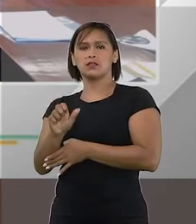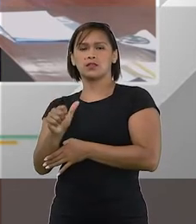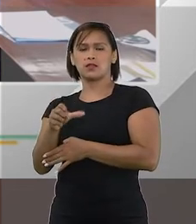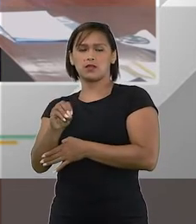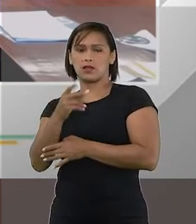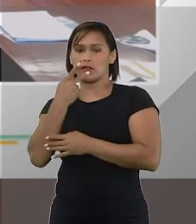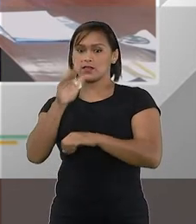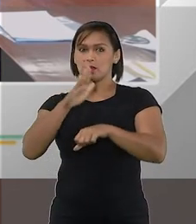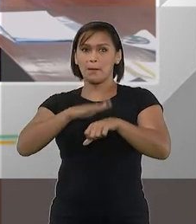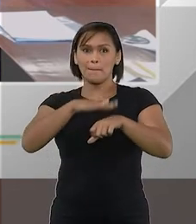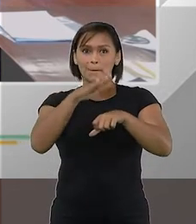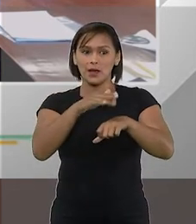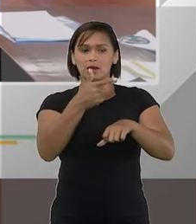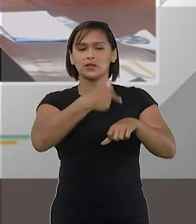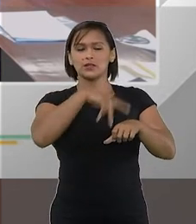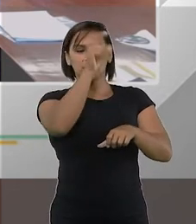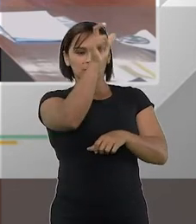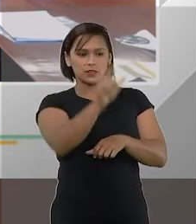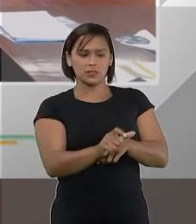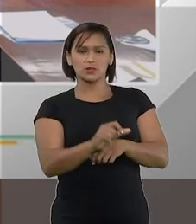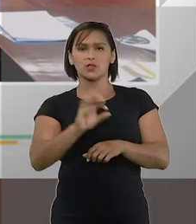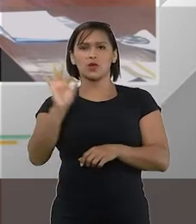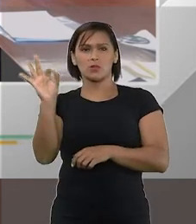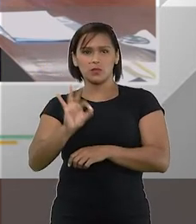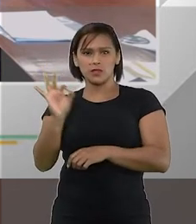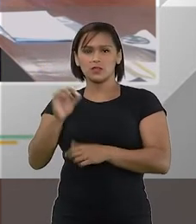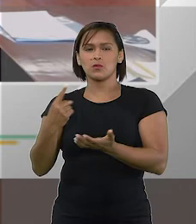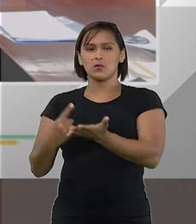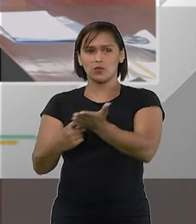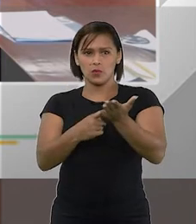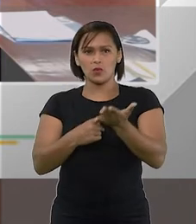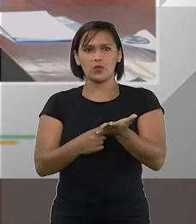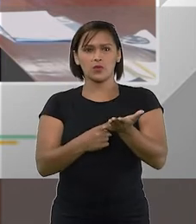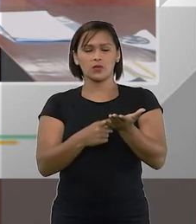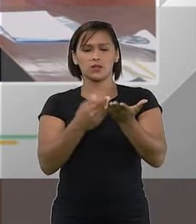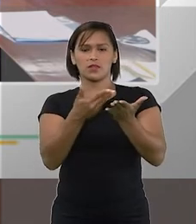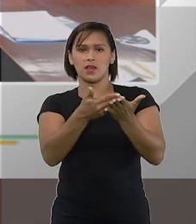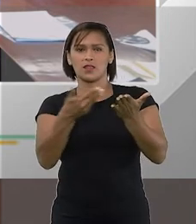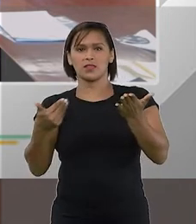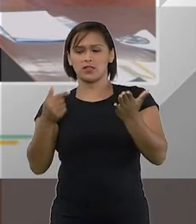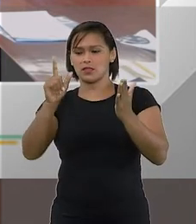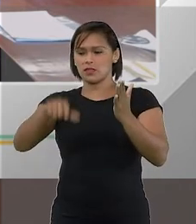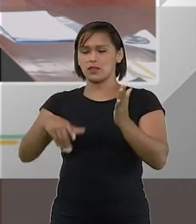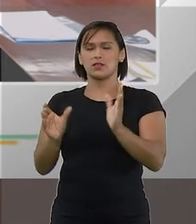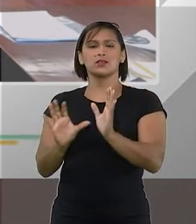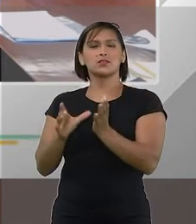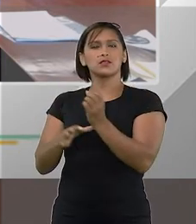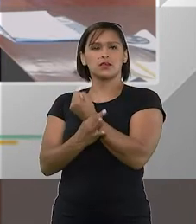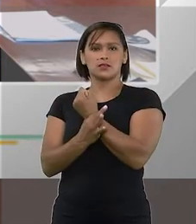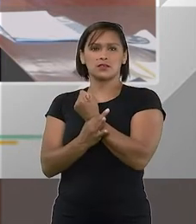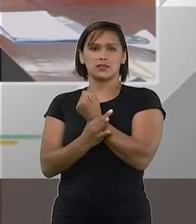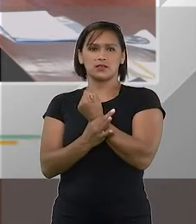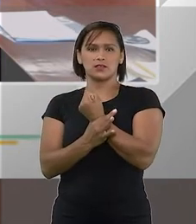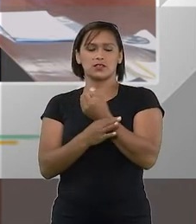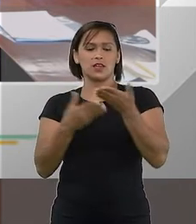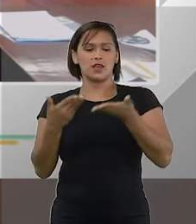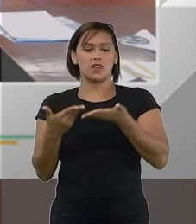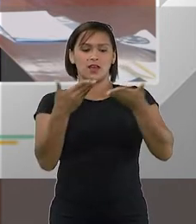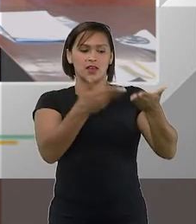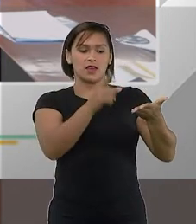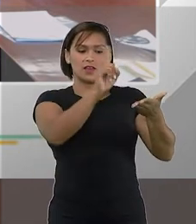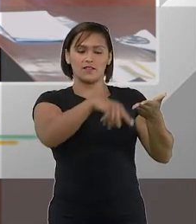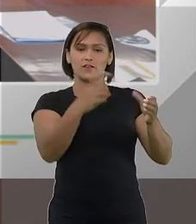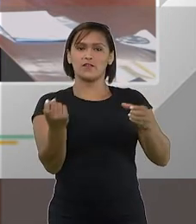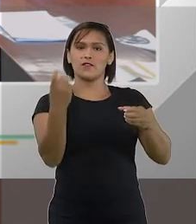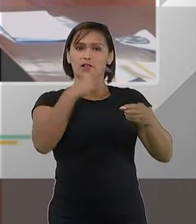se a grande maioria deles percentualmente concordavam em abrir mão da garantia em favor